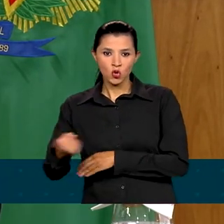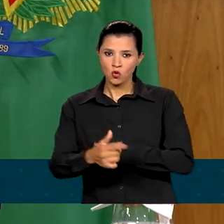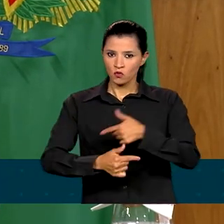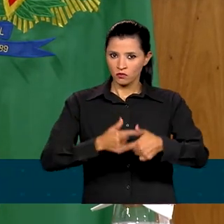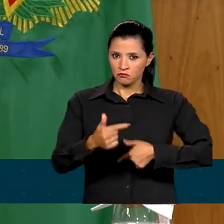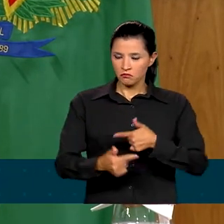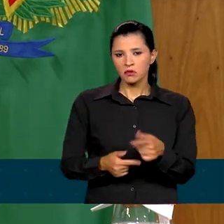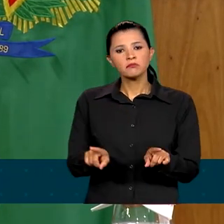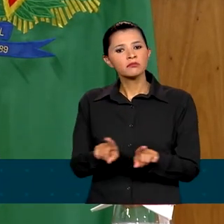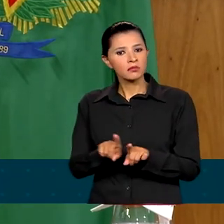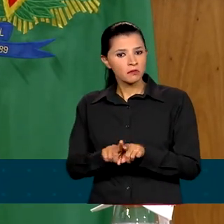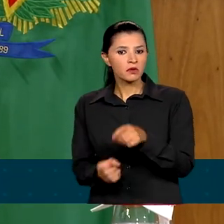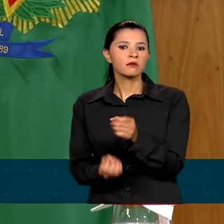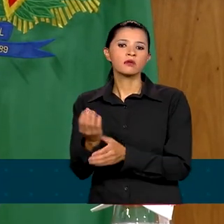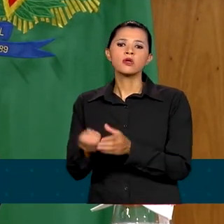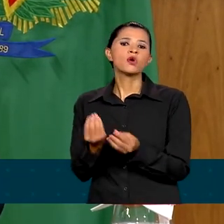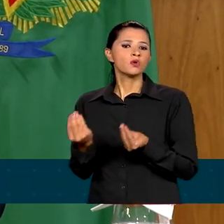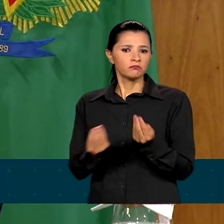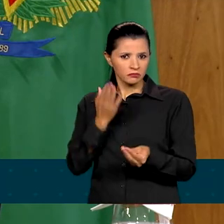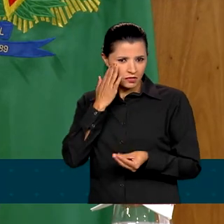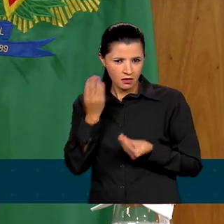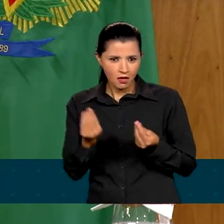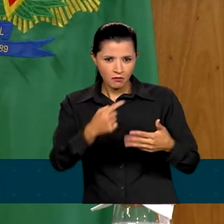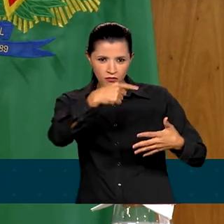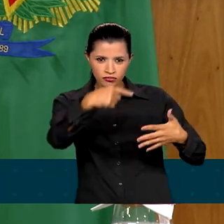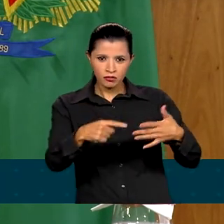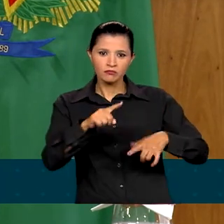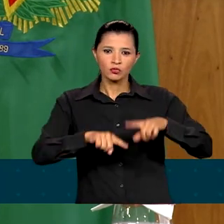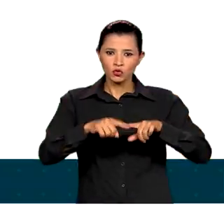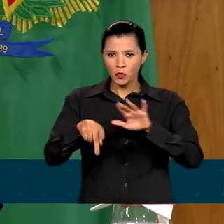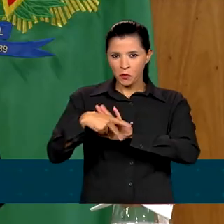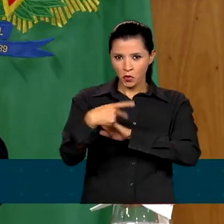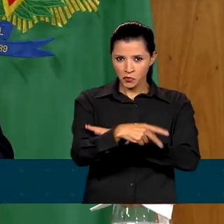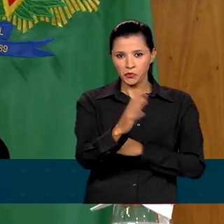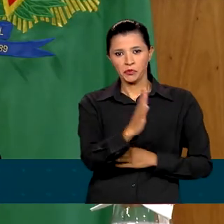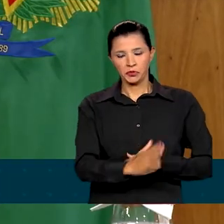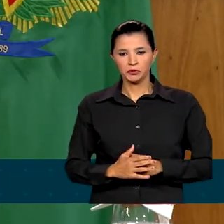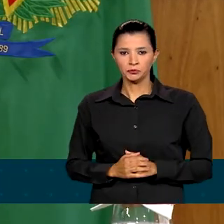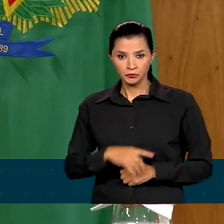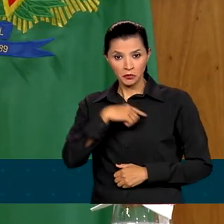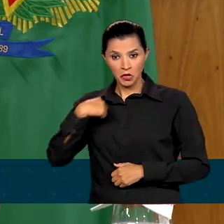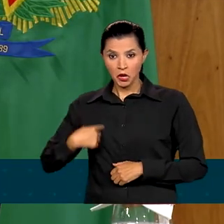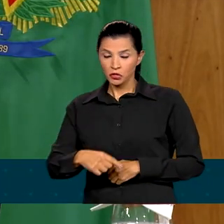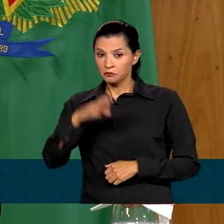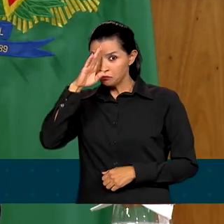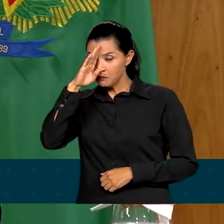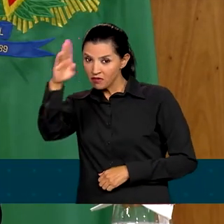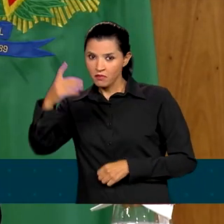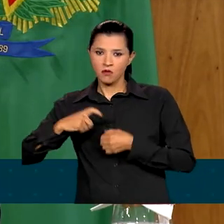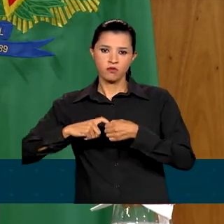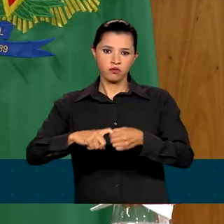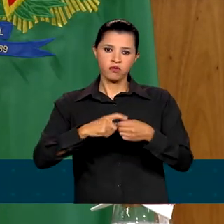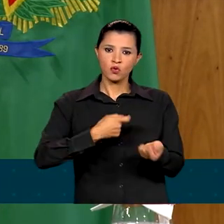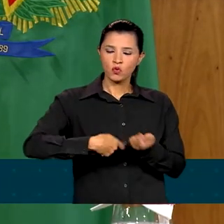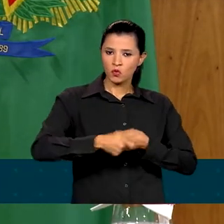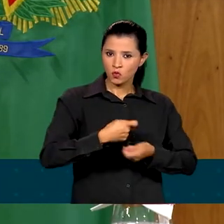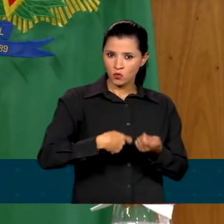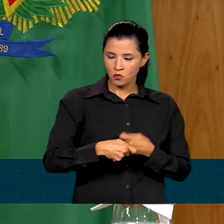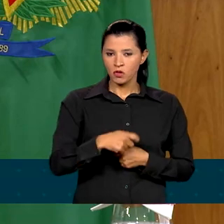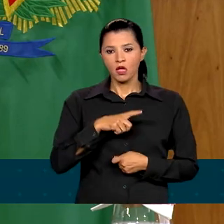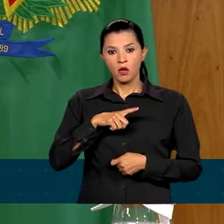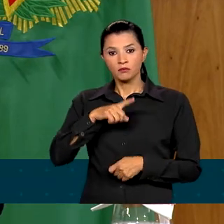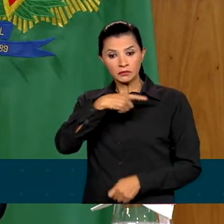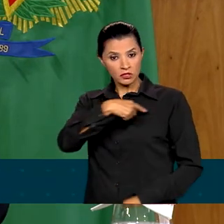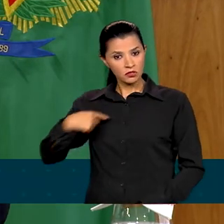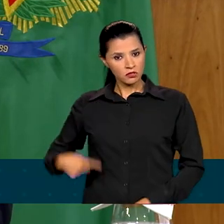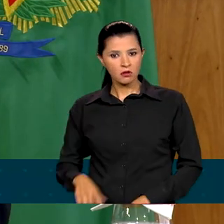empregos e para gerar novos ativos produtivos no Brasil. A China é o nosso principal parceiro comercial. A